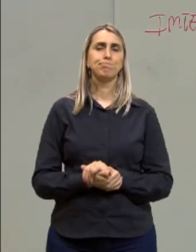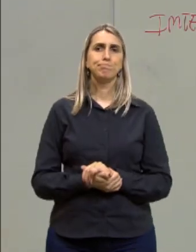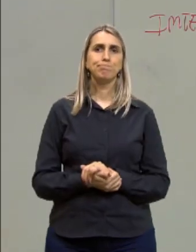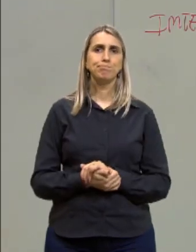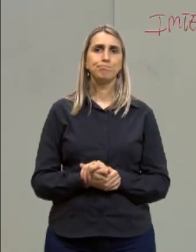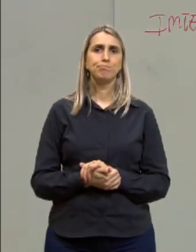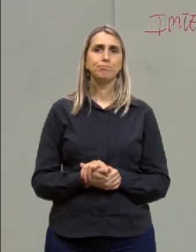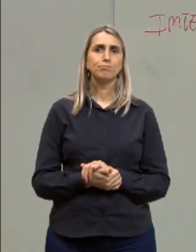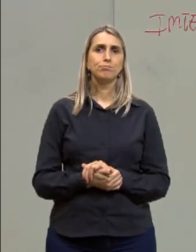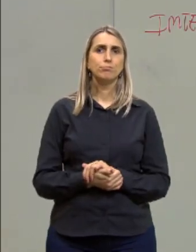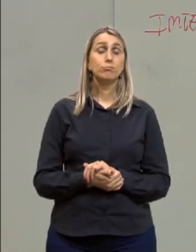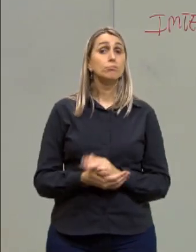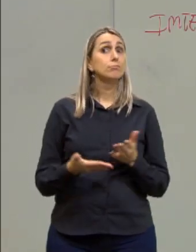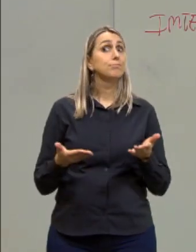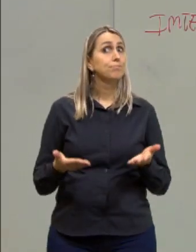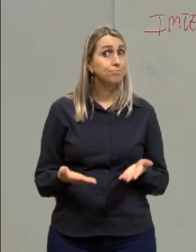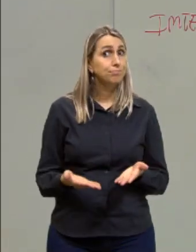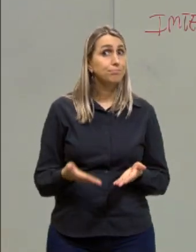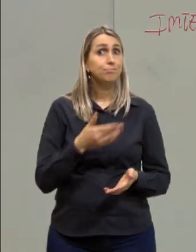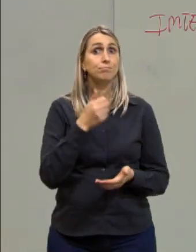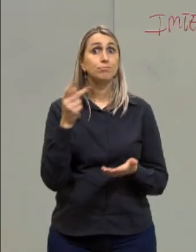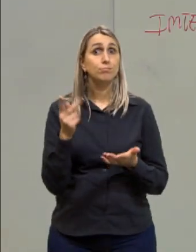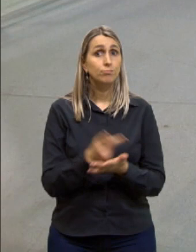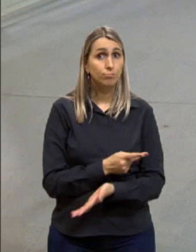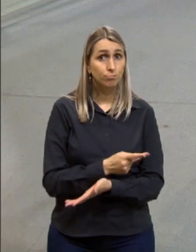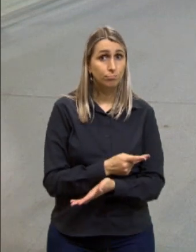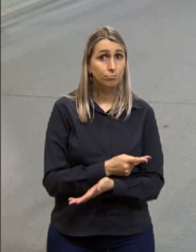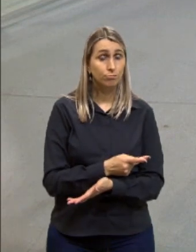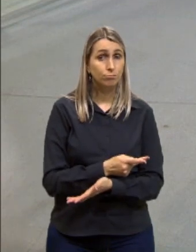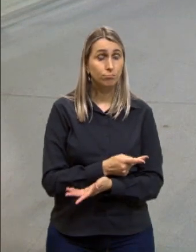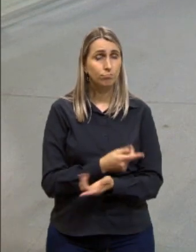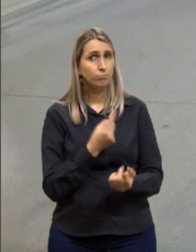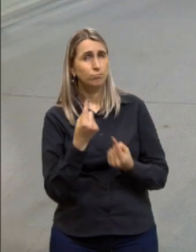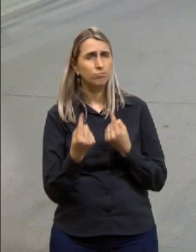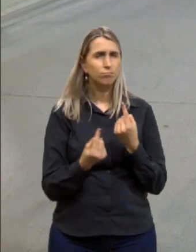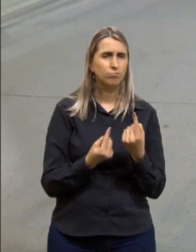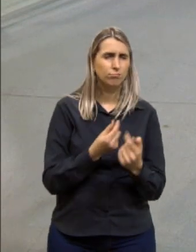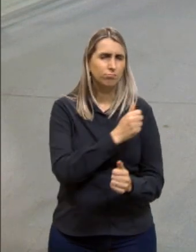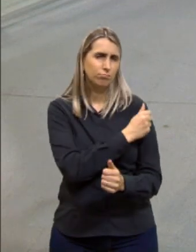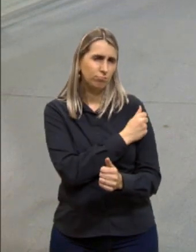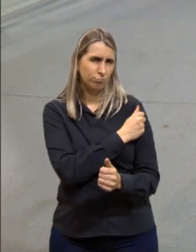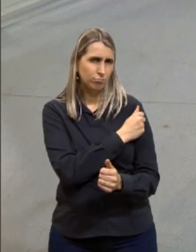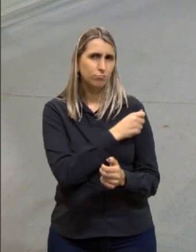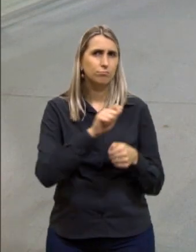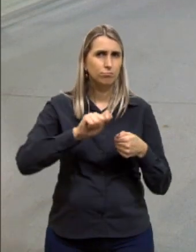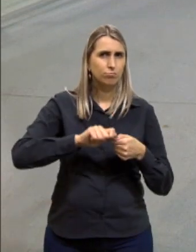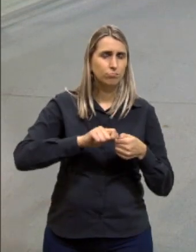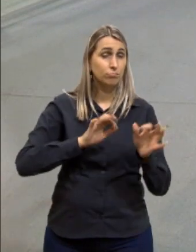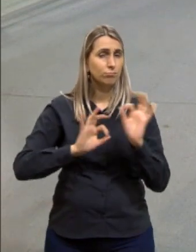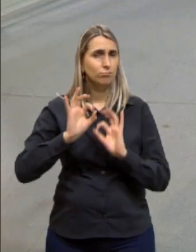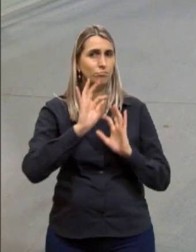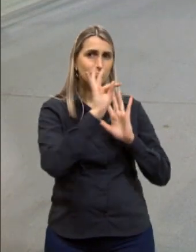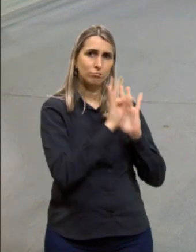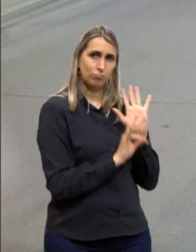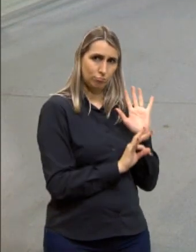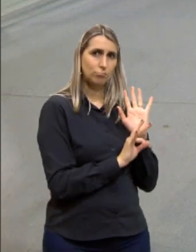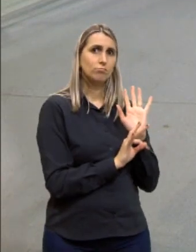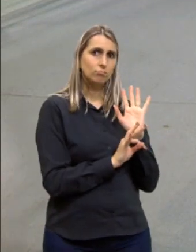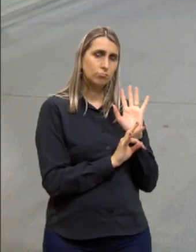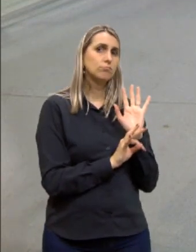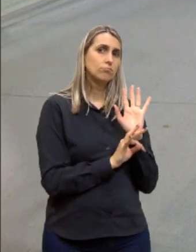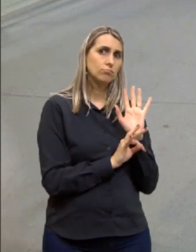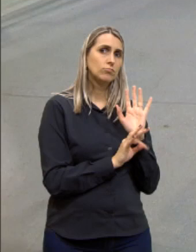tá bom? Só que aí acontece que muito aluno meu, ele faz esse projeto de texto, ele